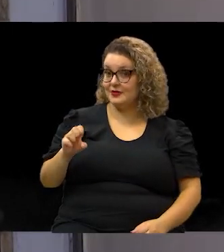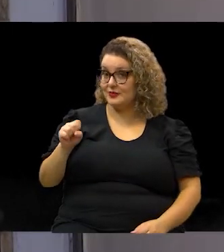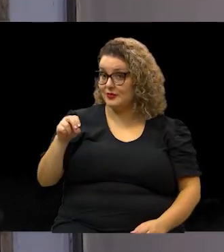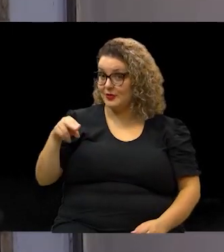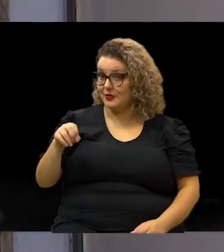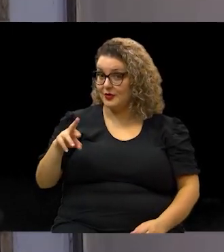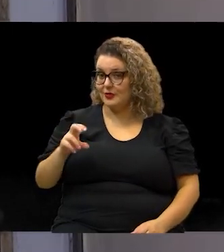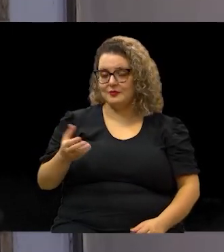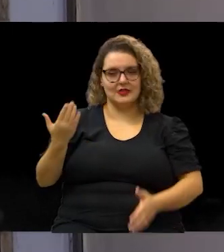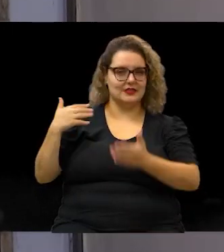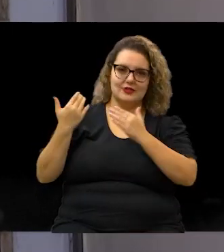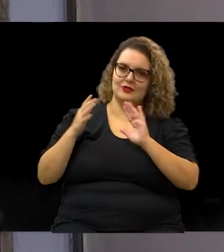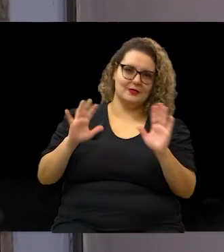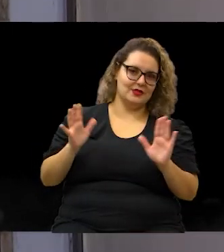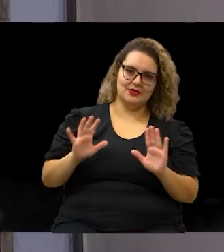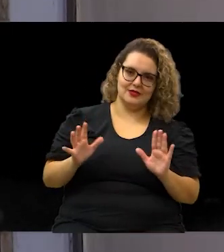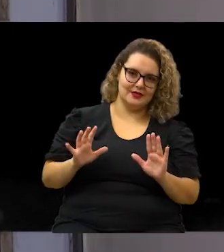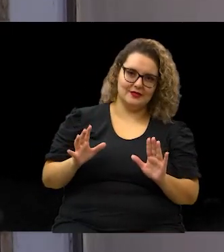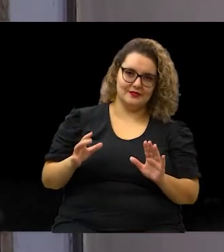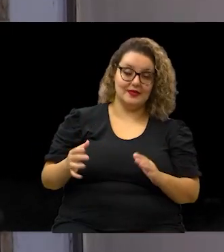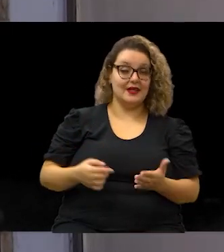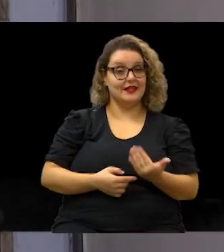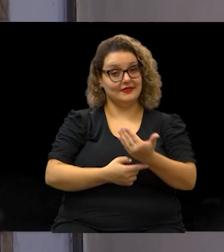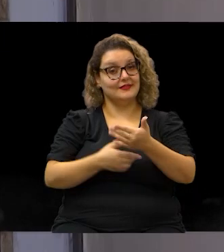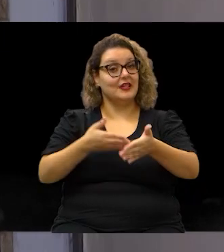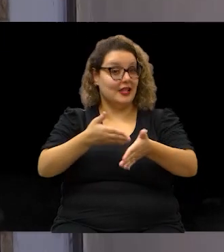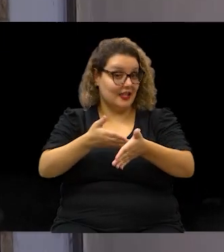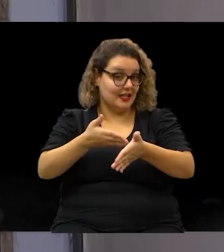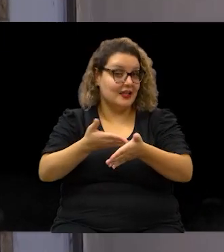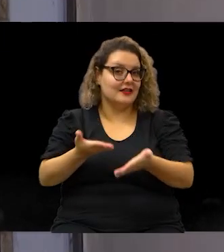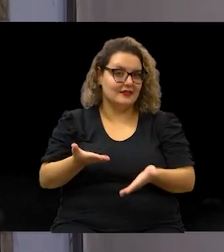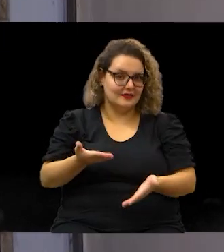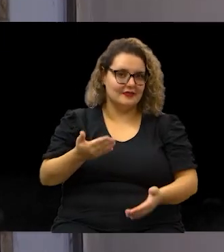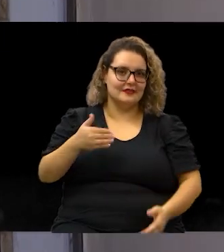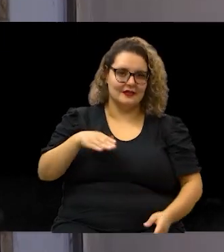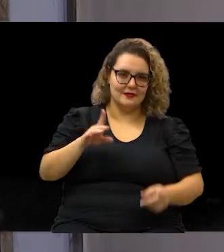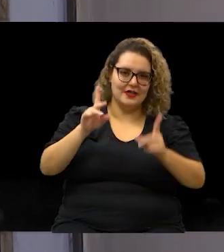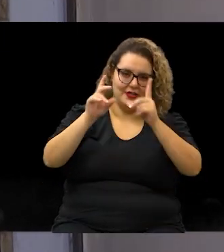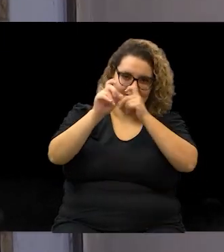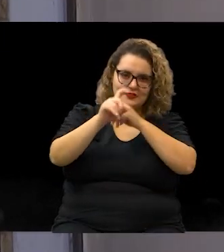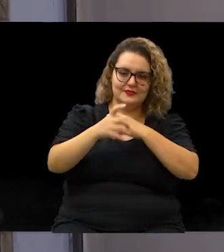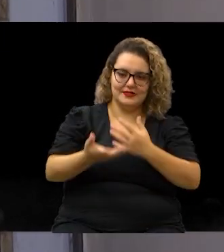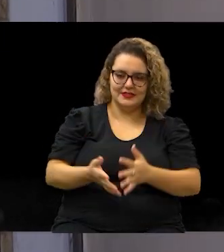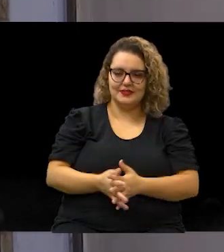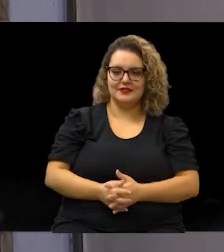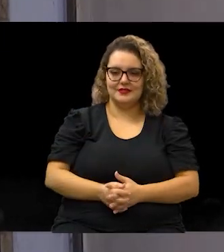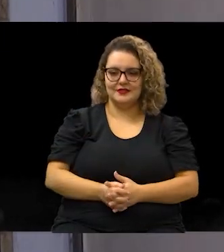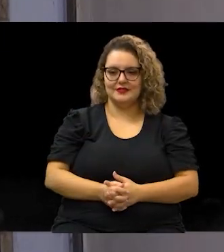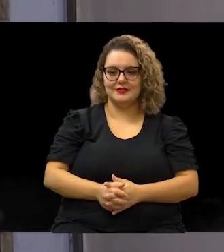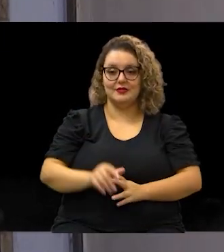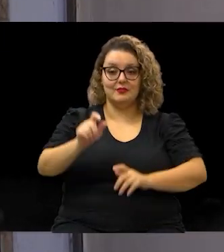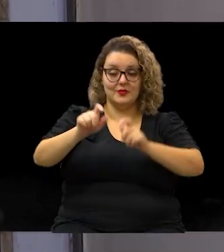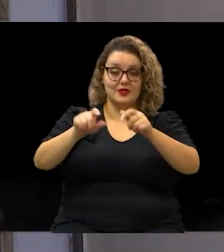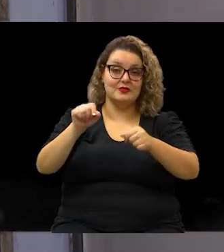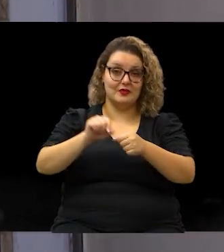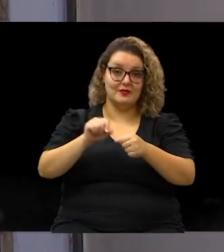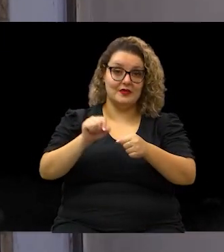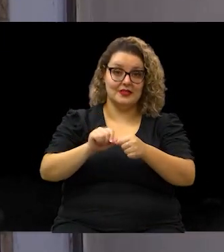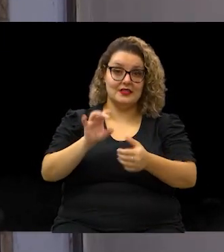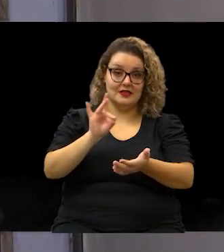antigamente não. Antigamente a tecnologia era mais difícil. E o pessoal fazia realmente